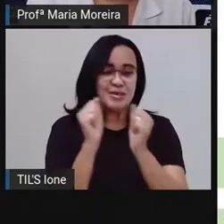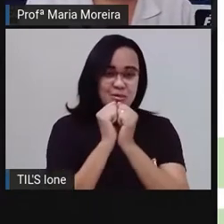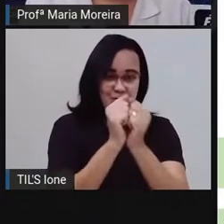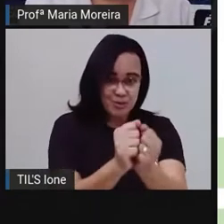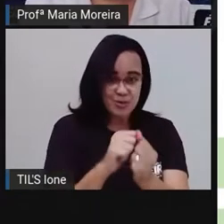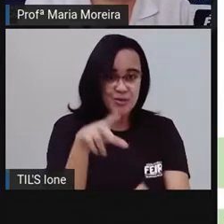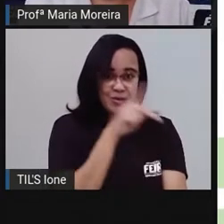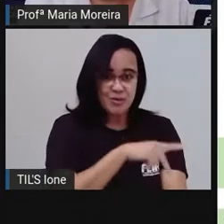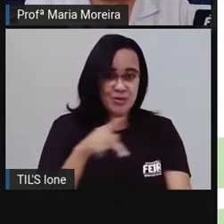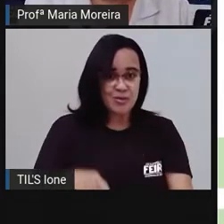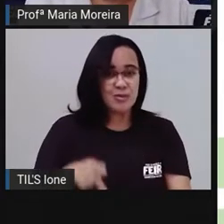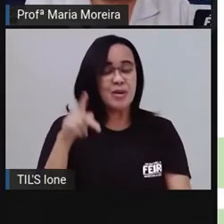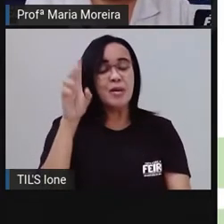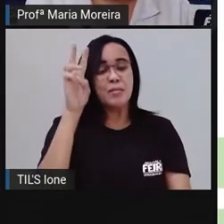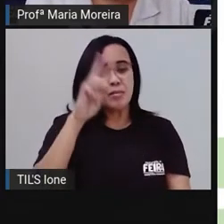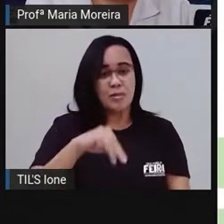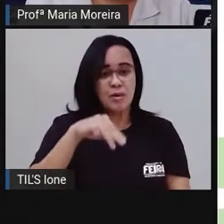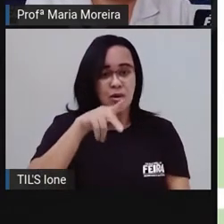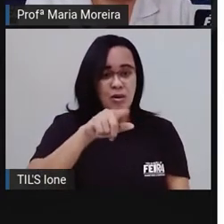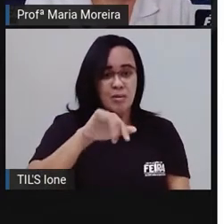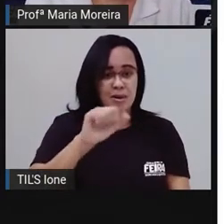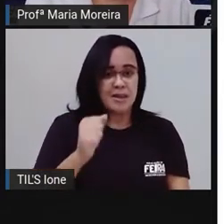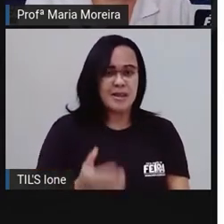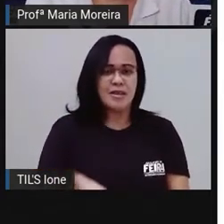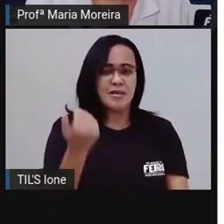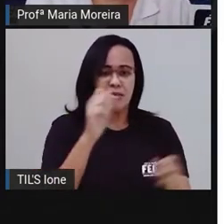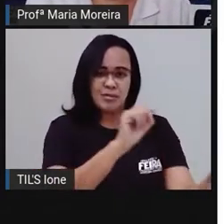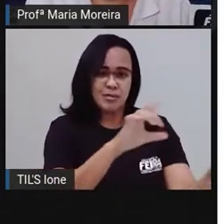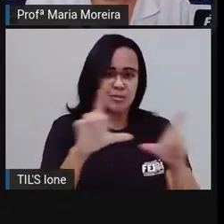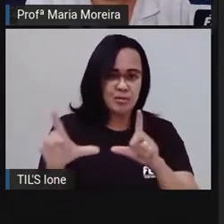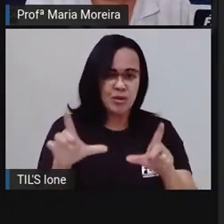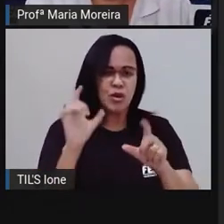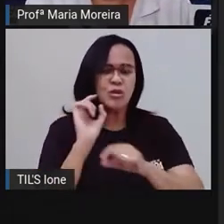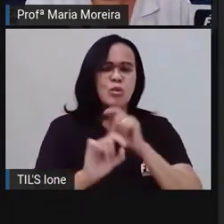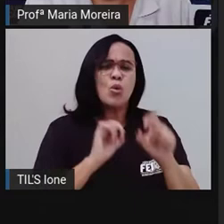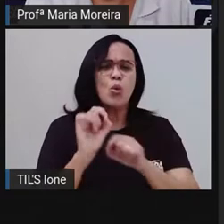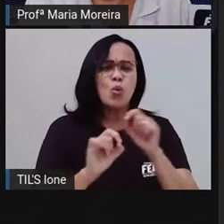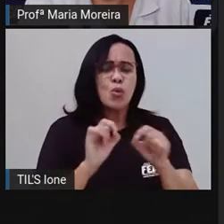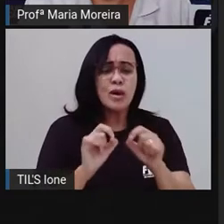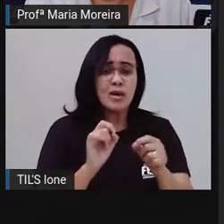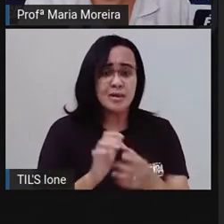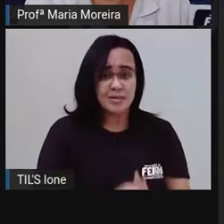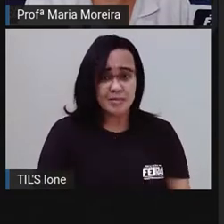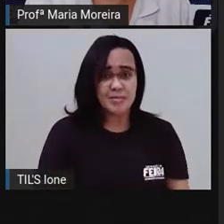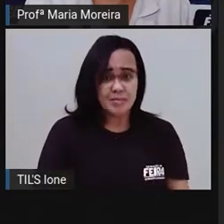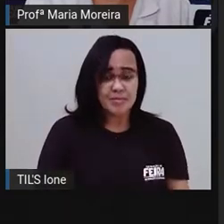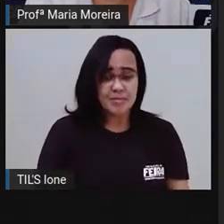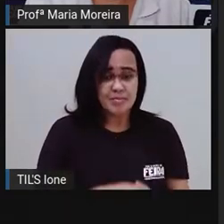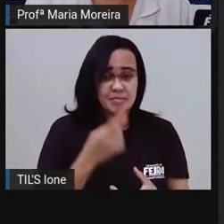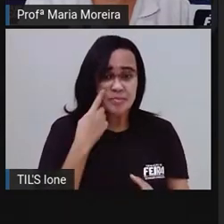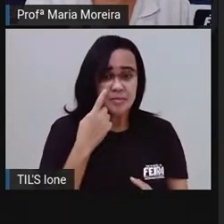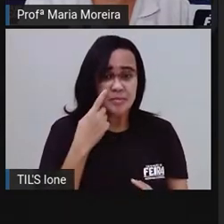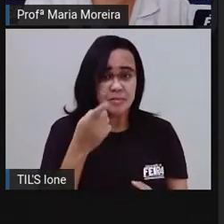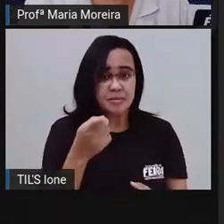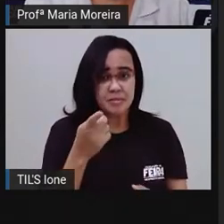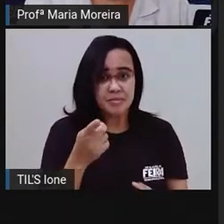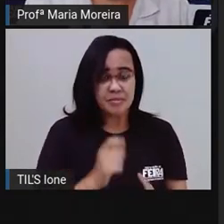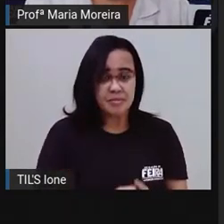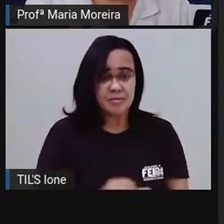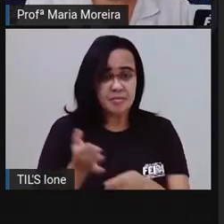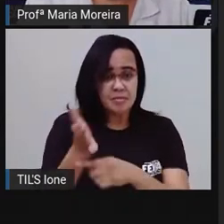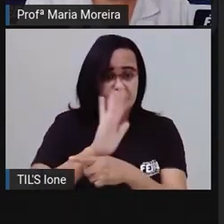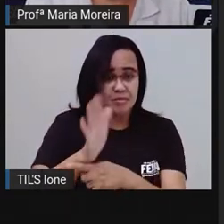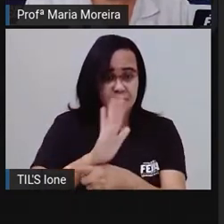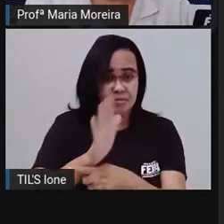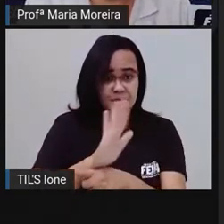adiantar mais um pouquinho. Vamos para próximo, vamos para o próximo para vocês saberem do que se trata. Bom, né? A Pró trouxe um vídeo para